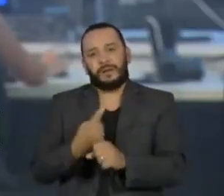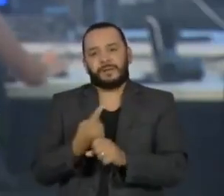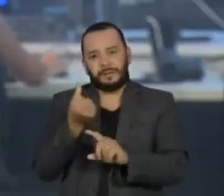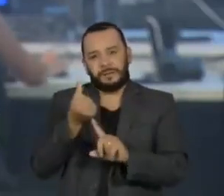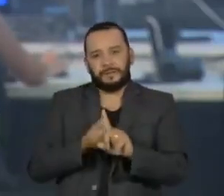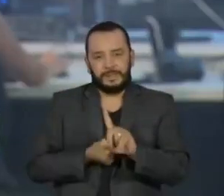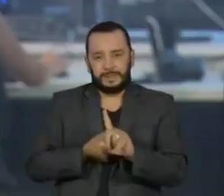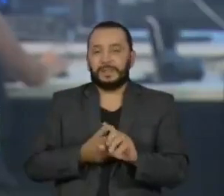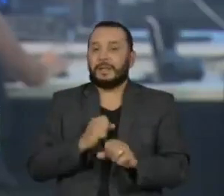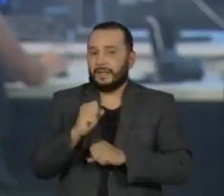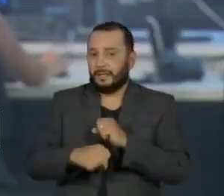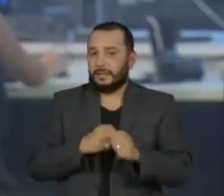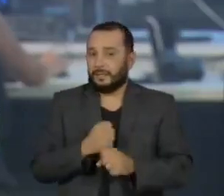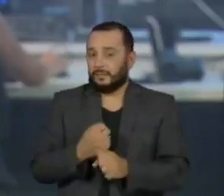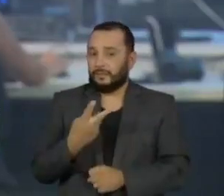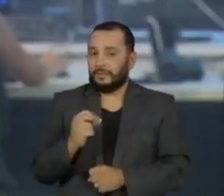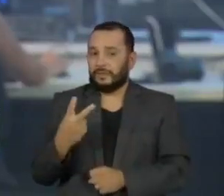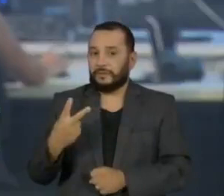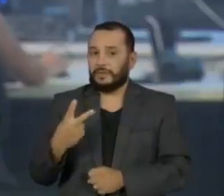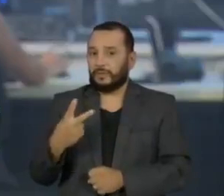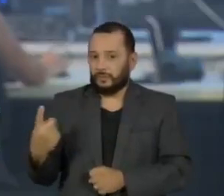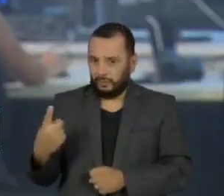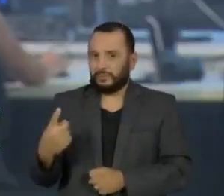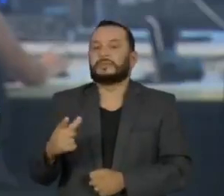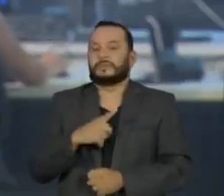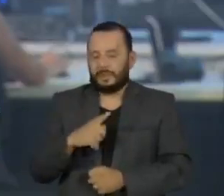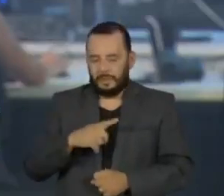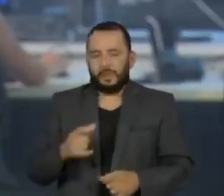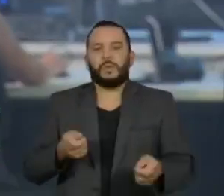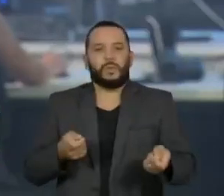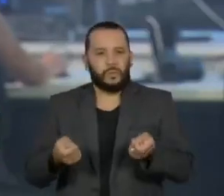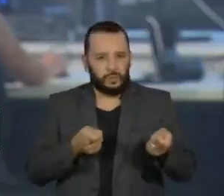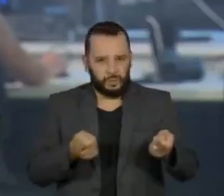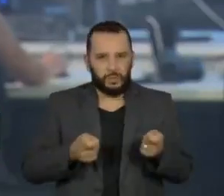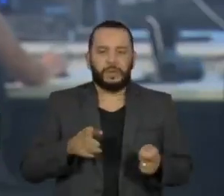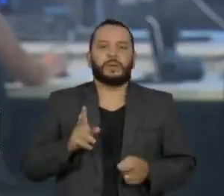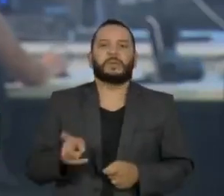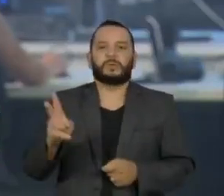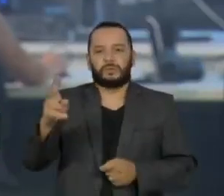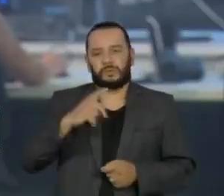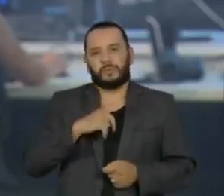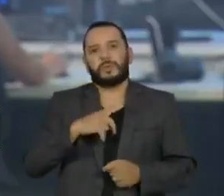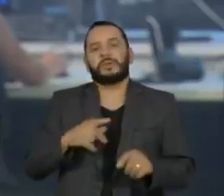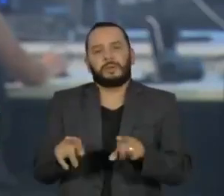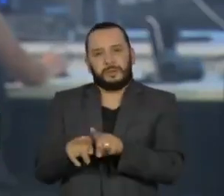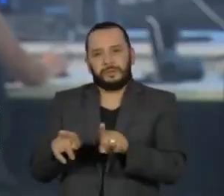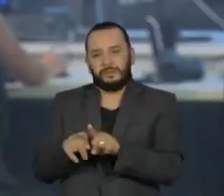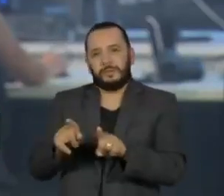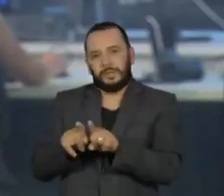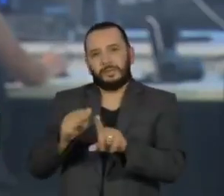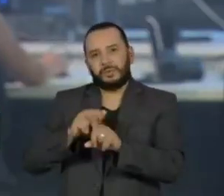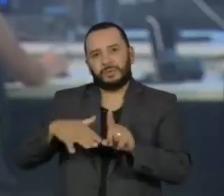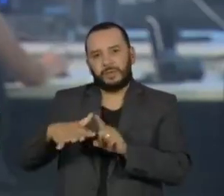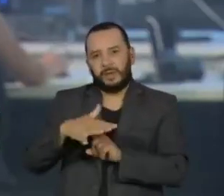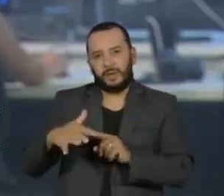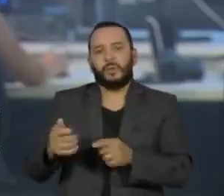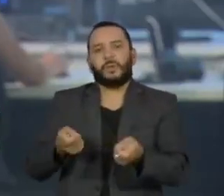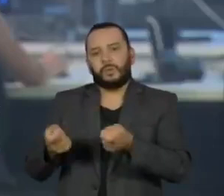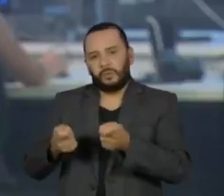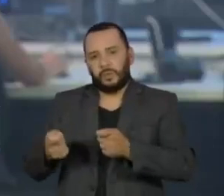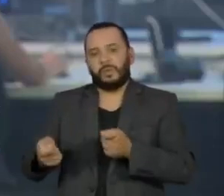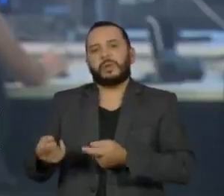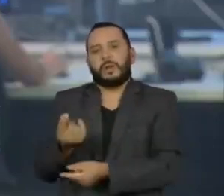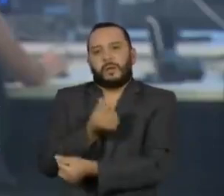2021 será outro ano de restrições sociais e restrições econômicas. E uma pesquisa inédita do